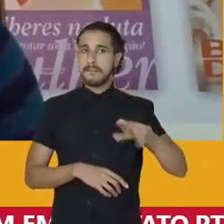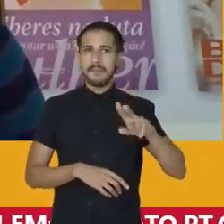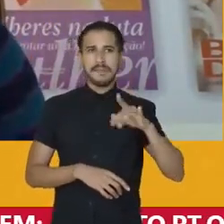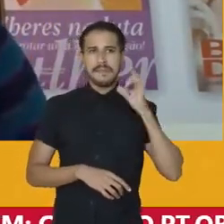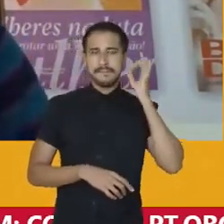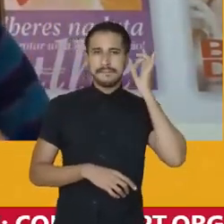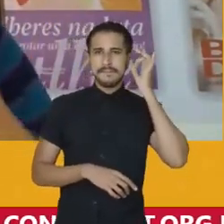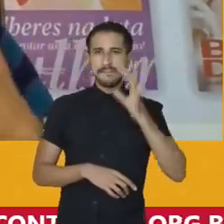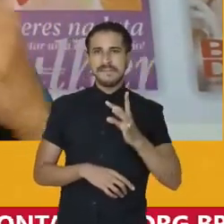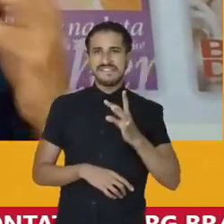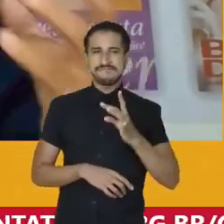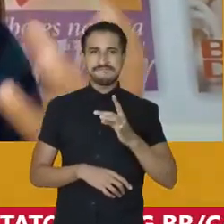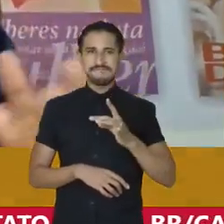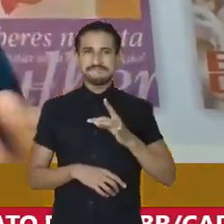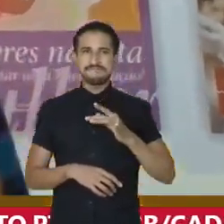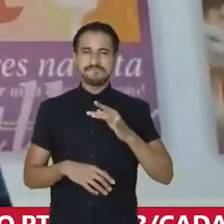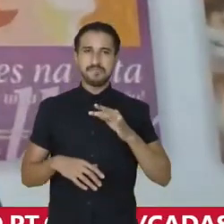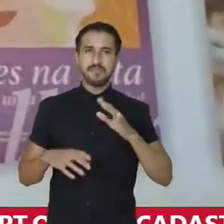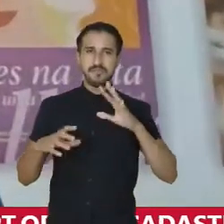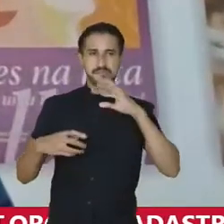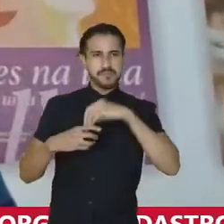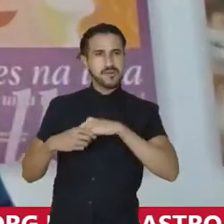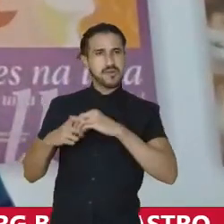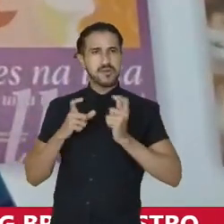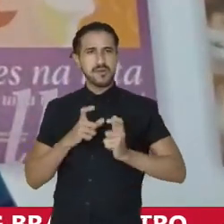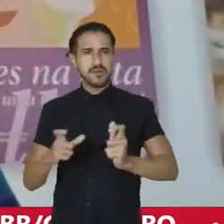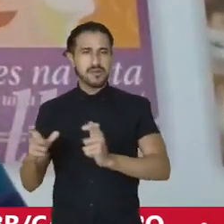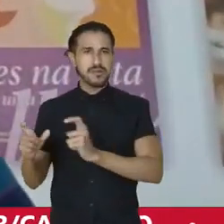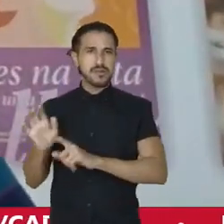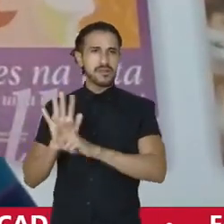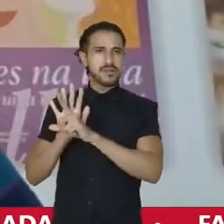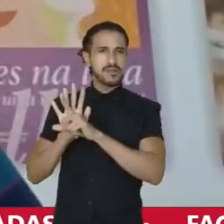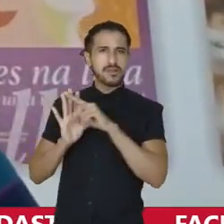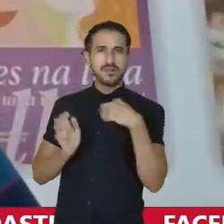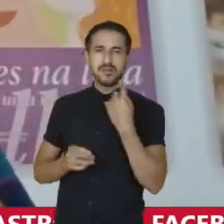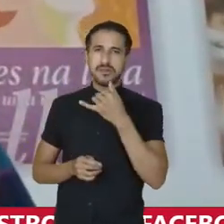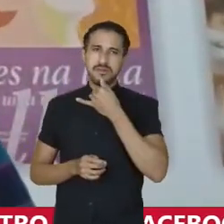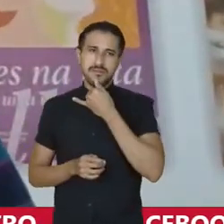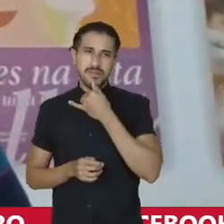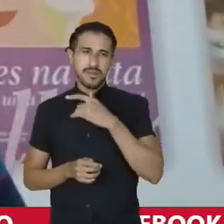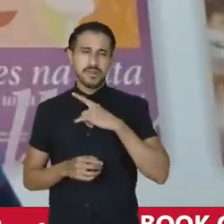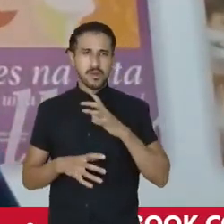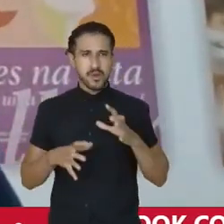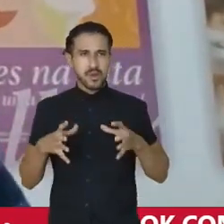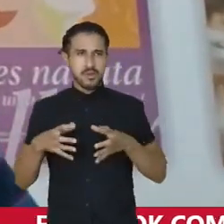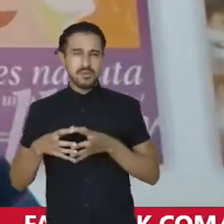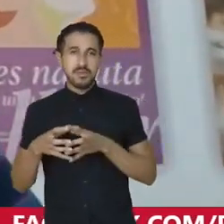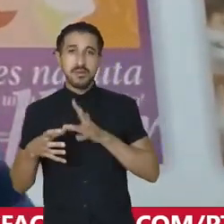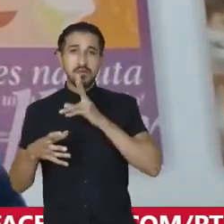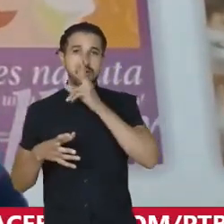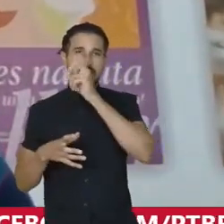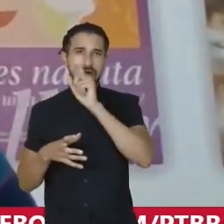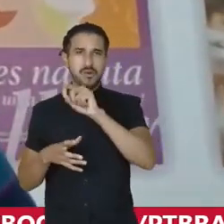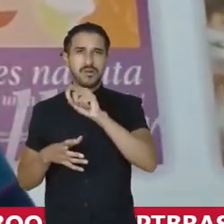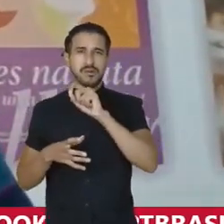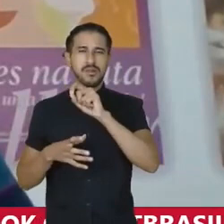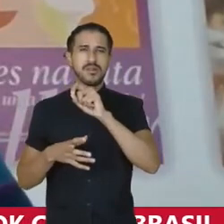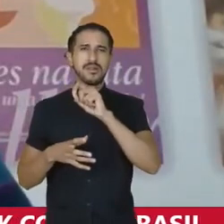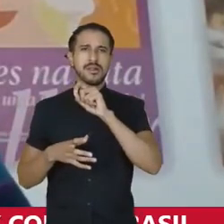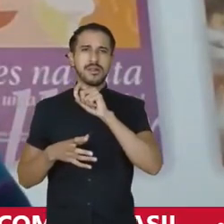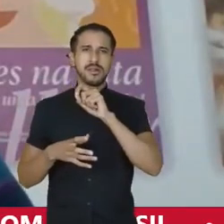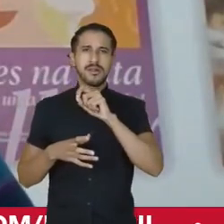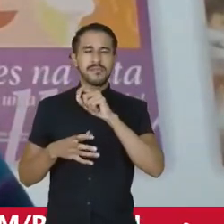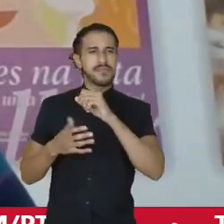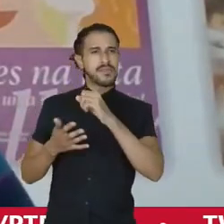fácil nessas casas legislativas, onde, infelizmente, você tem uma composição que é amplamente